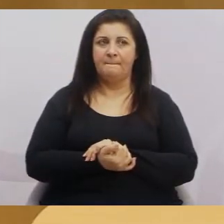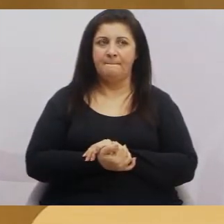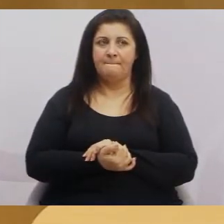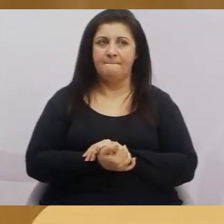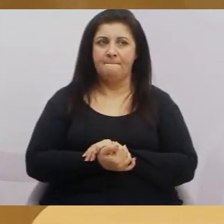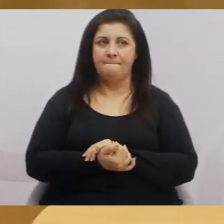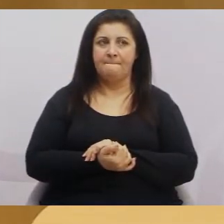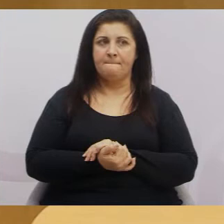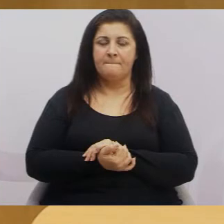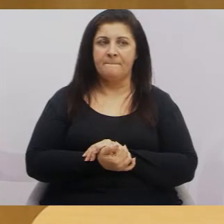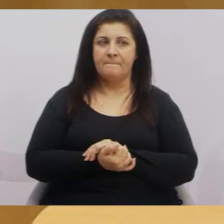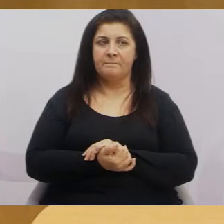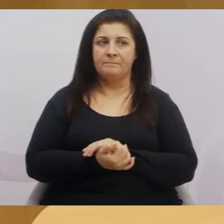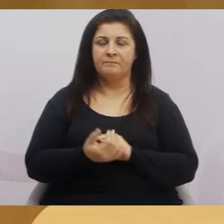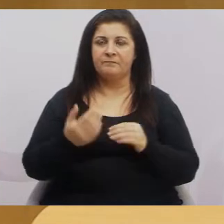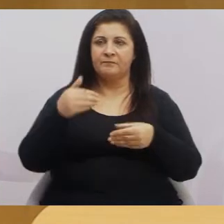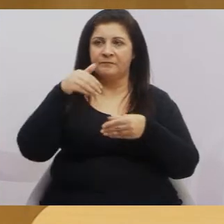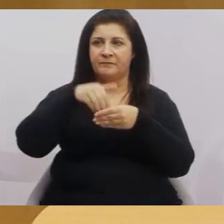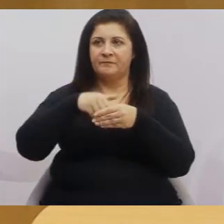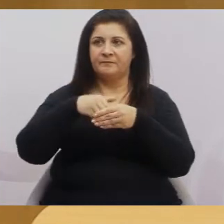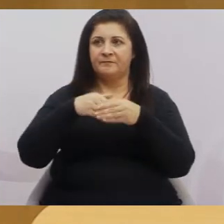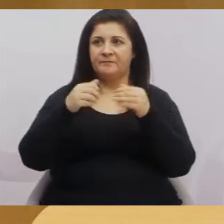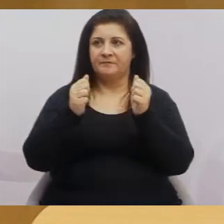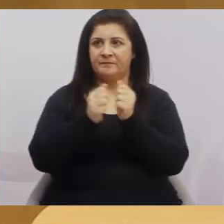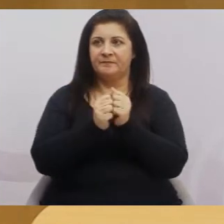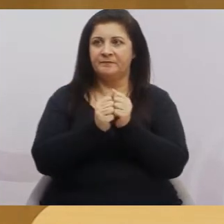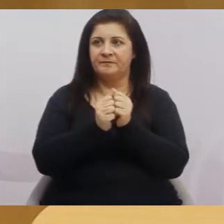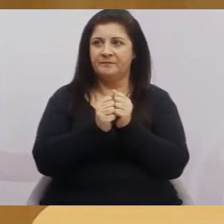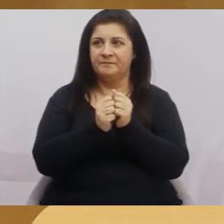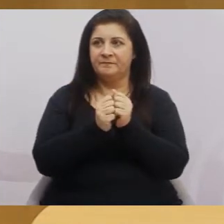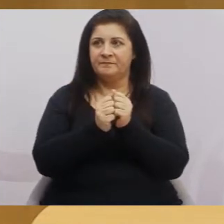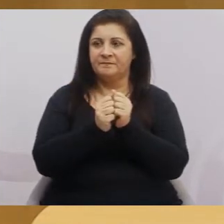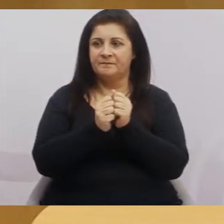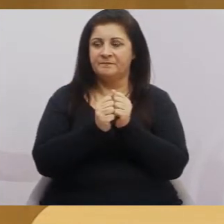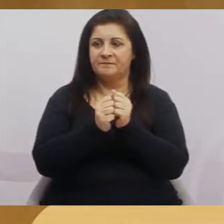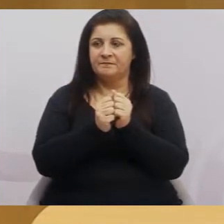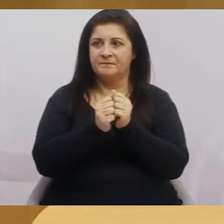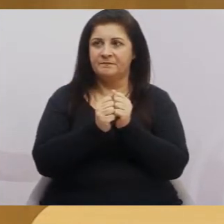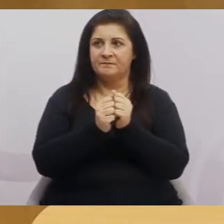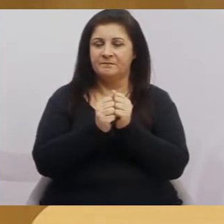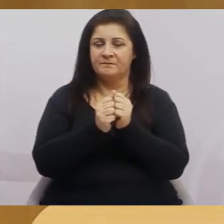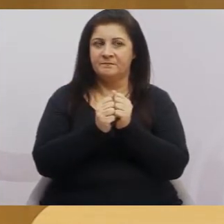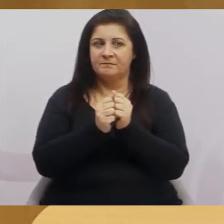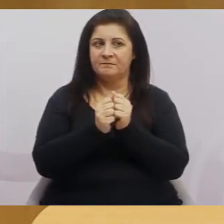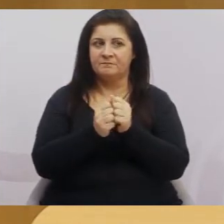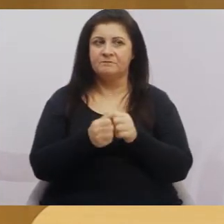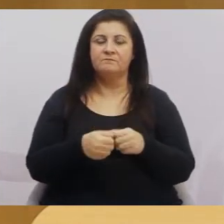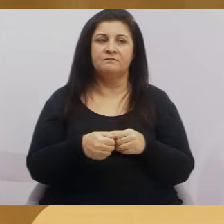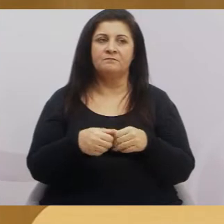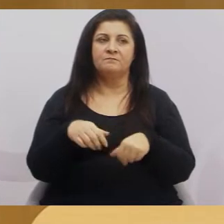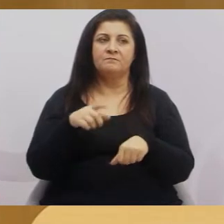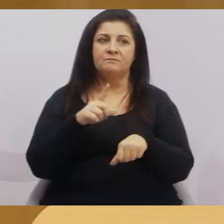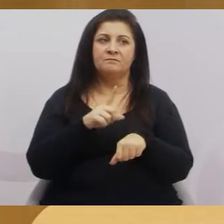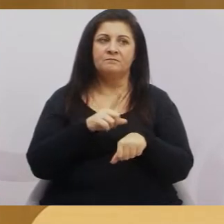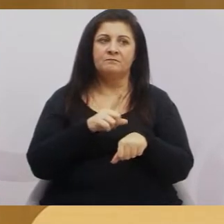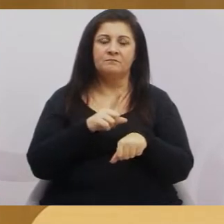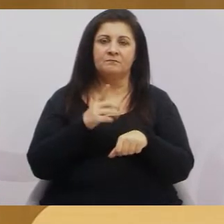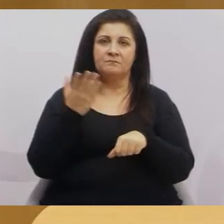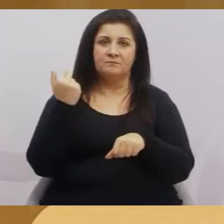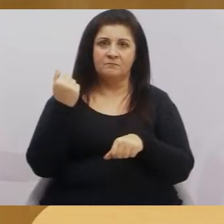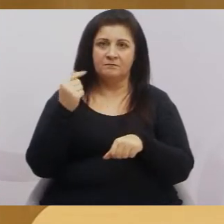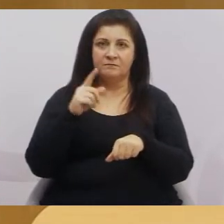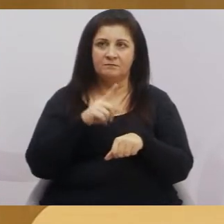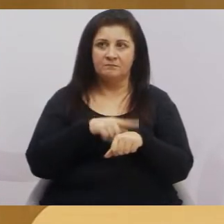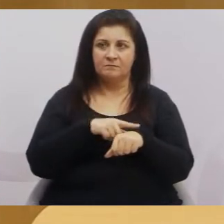quando eu votei junto com o Paulinho dos Condutores, era nove horas, nós votamos para dezoito horas.